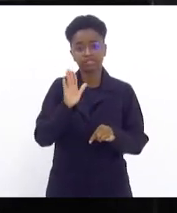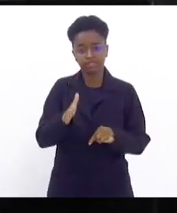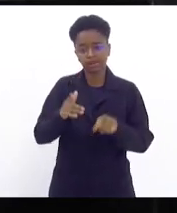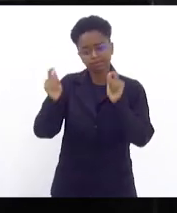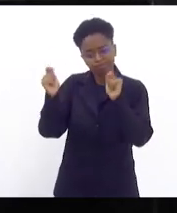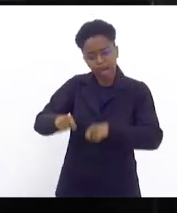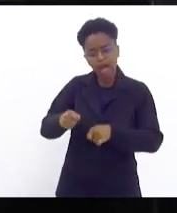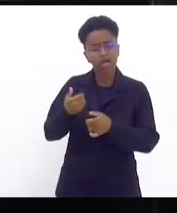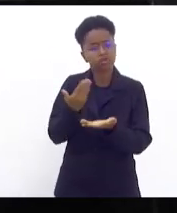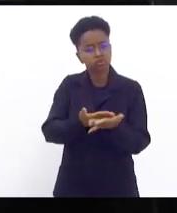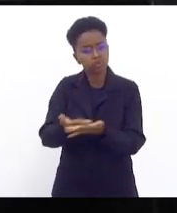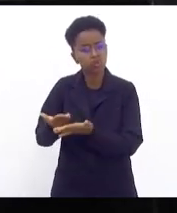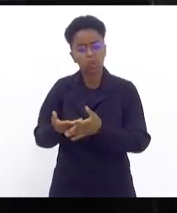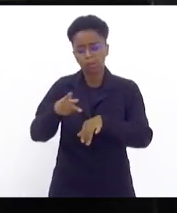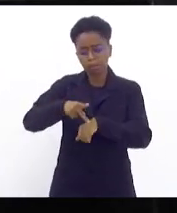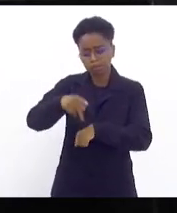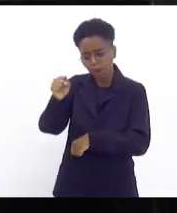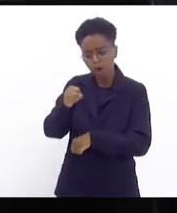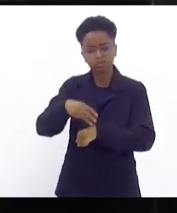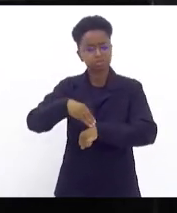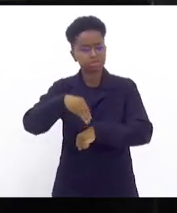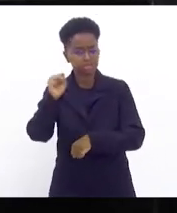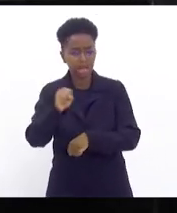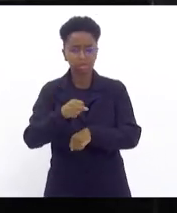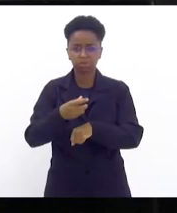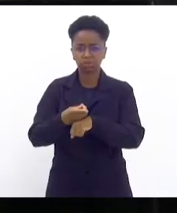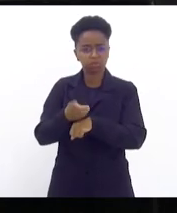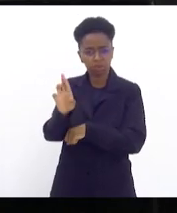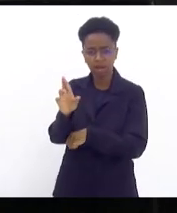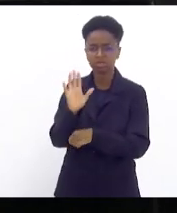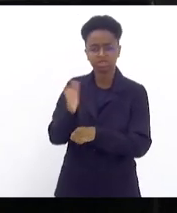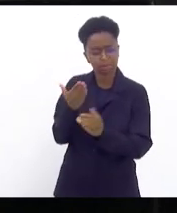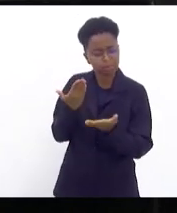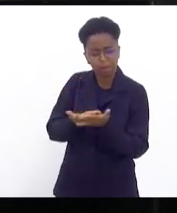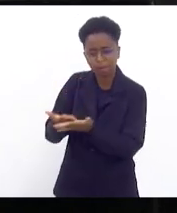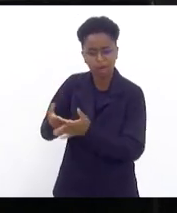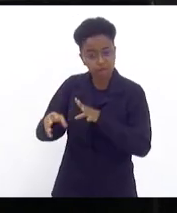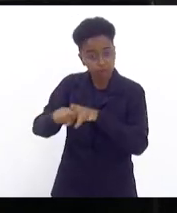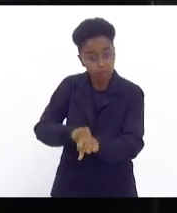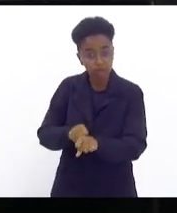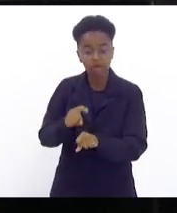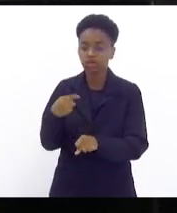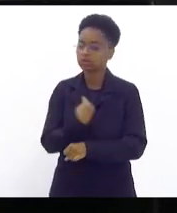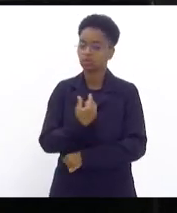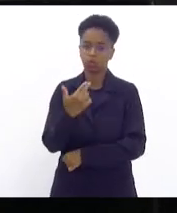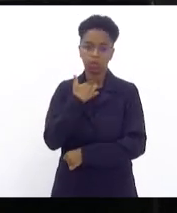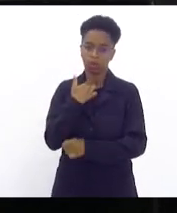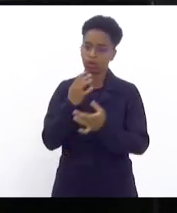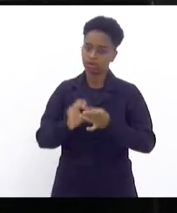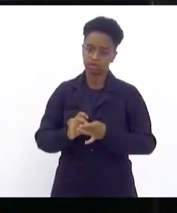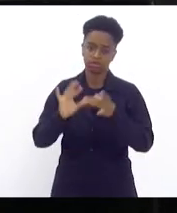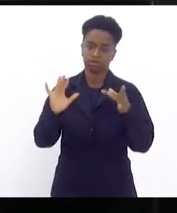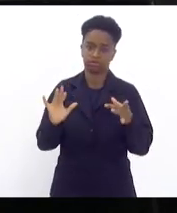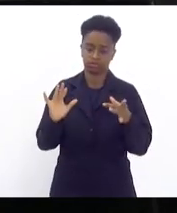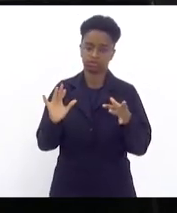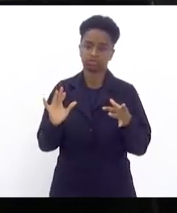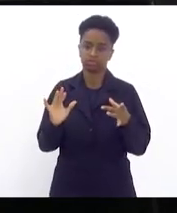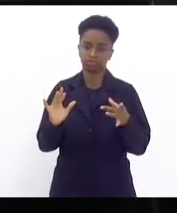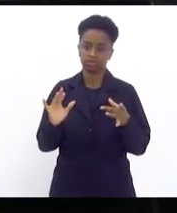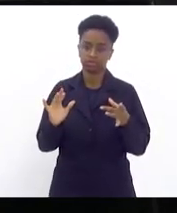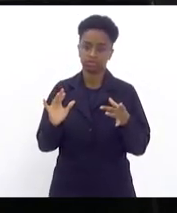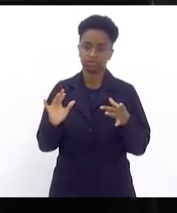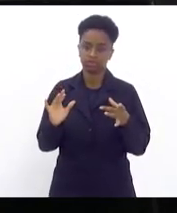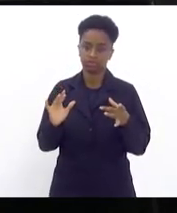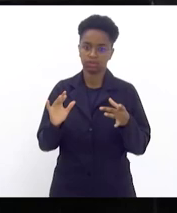capacitaram fazendo pós-graduação, mestrado e doutorado. A gente não pode permitir que não se esgote